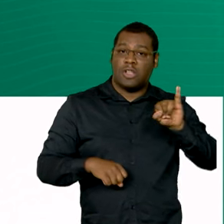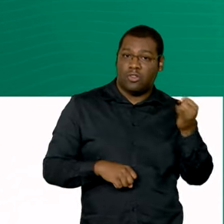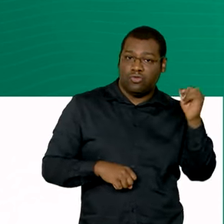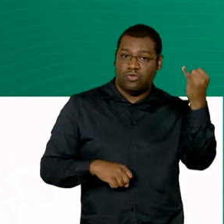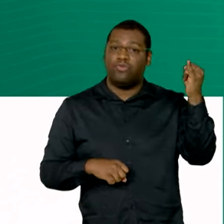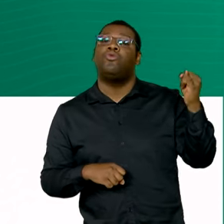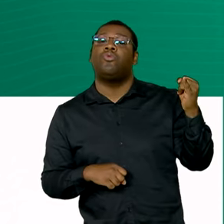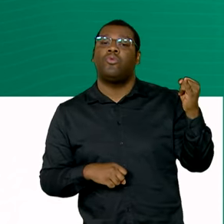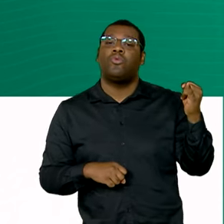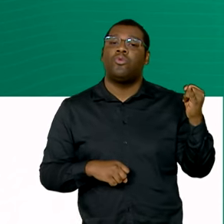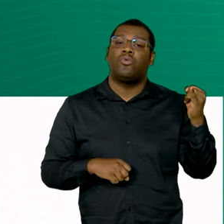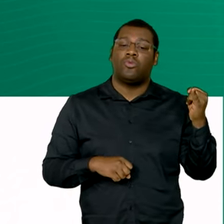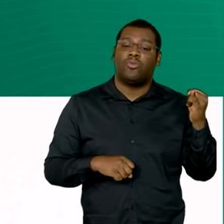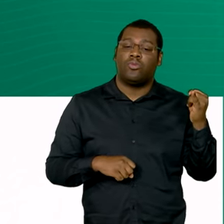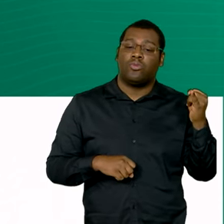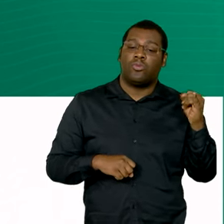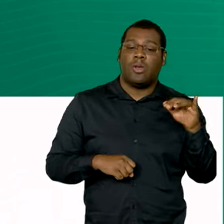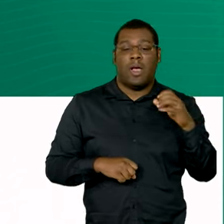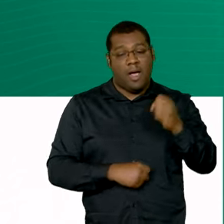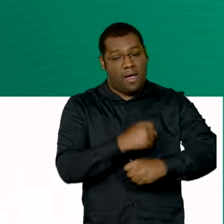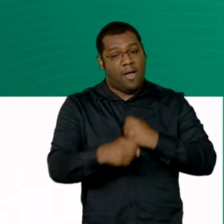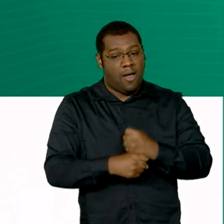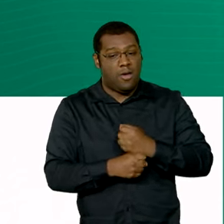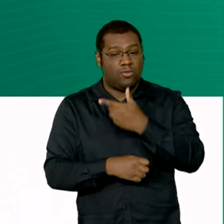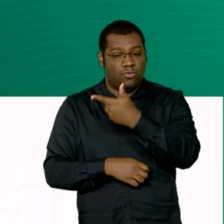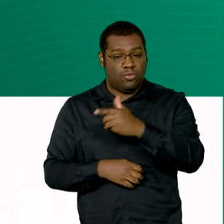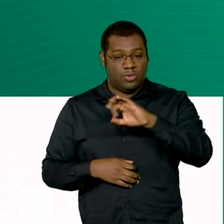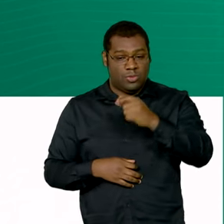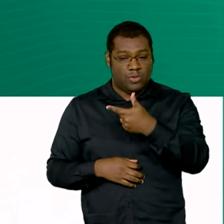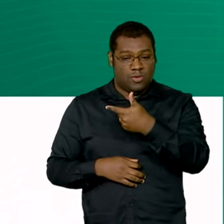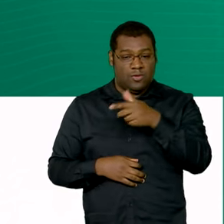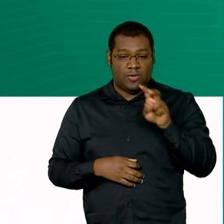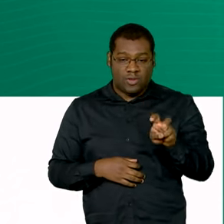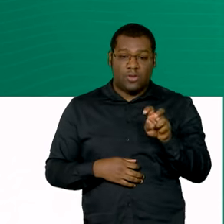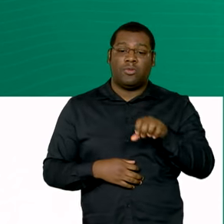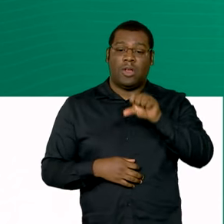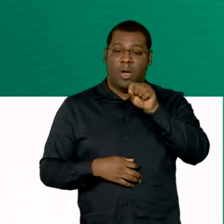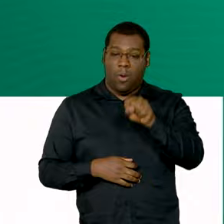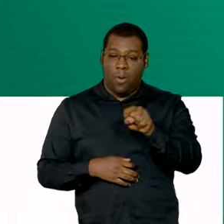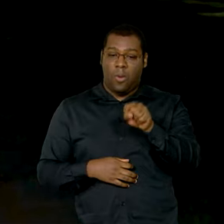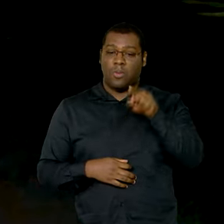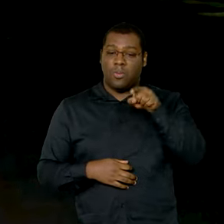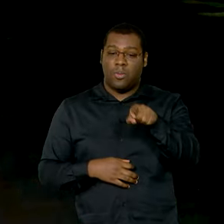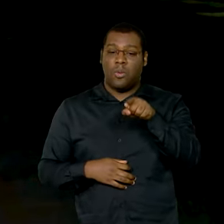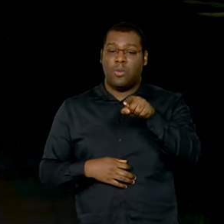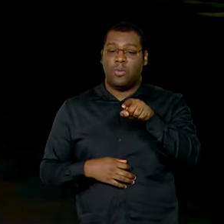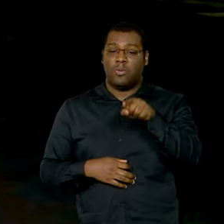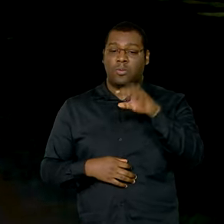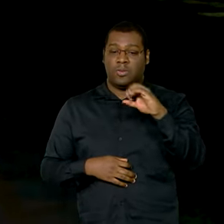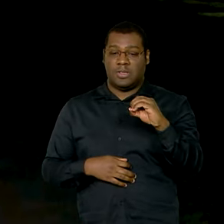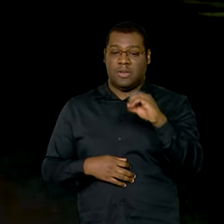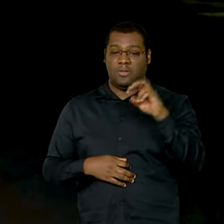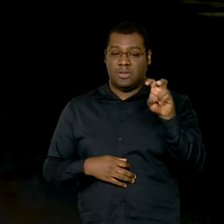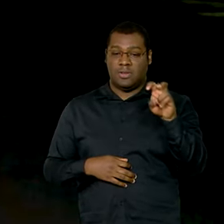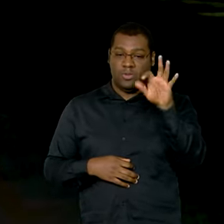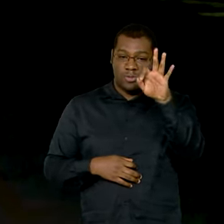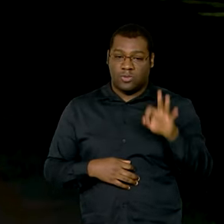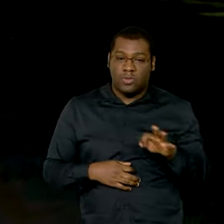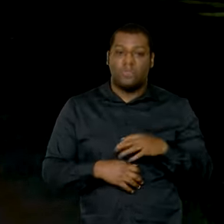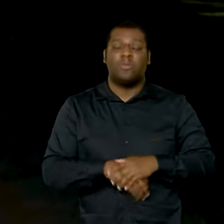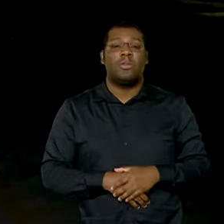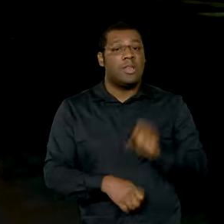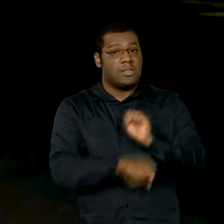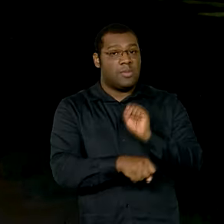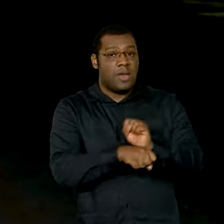da economia, deve terminar 2025 em 8,05%. Depois de aprovada por deputados e